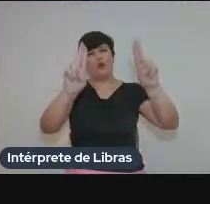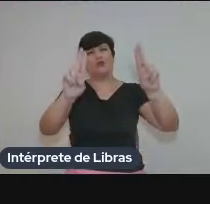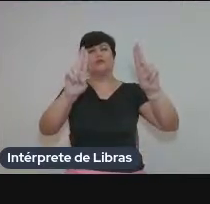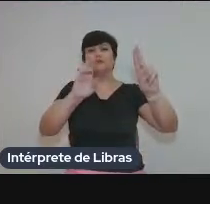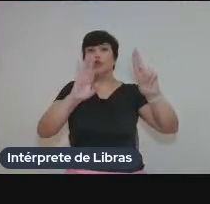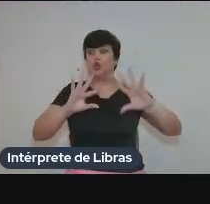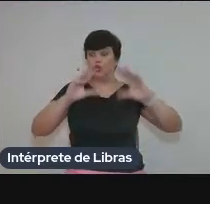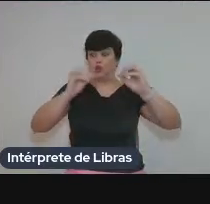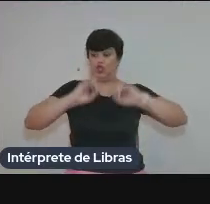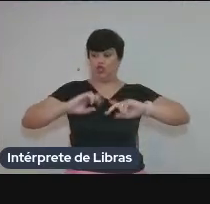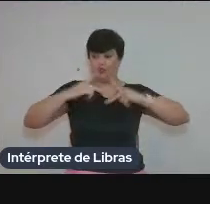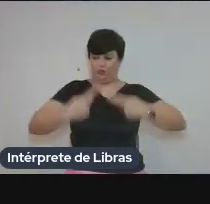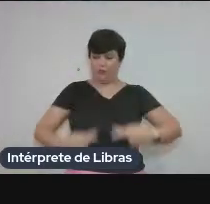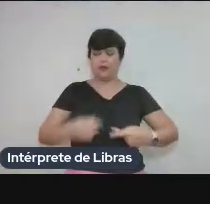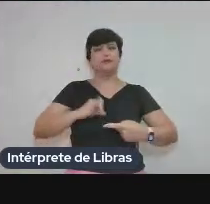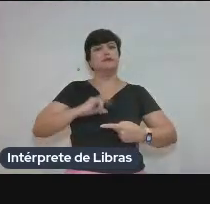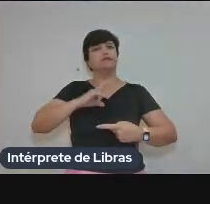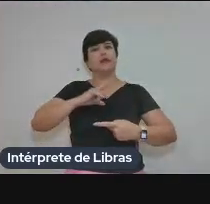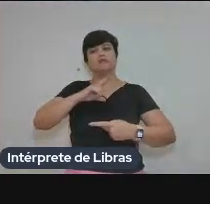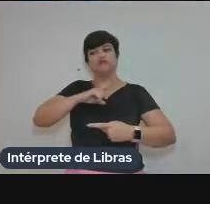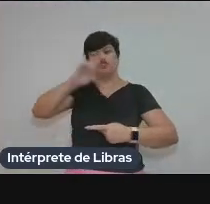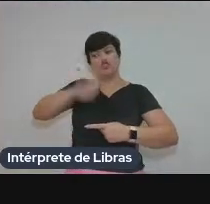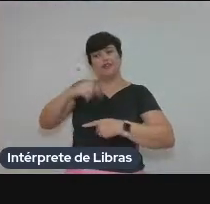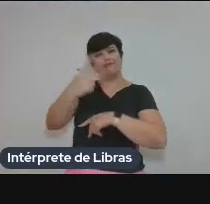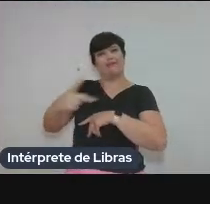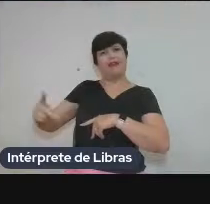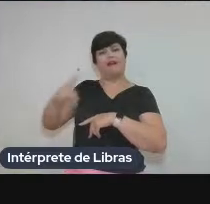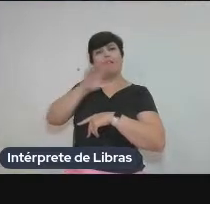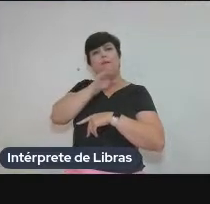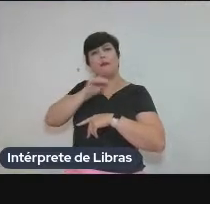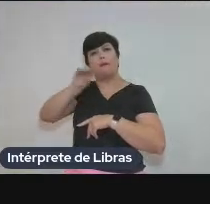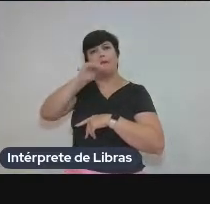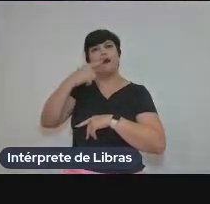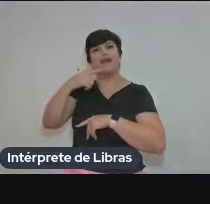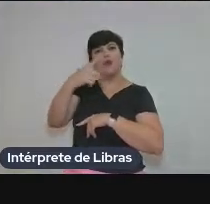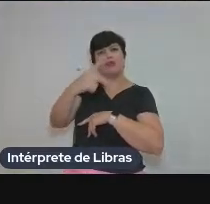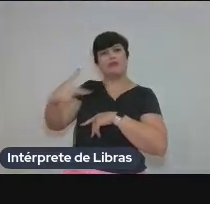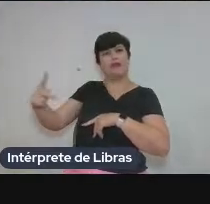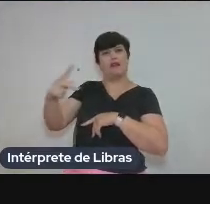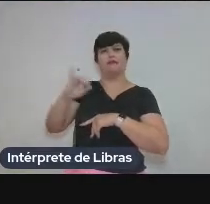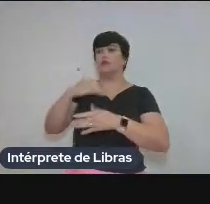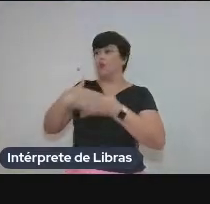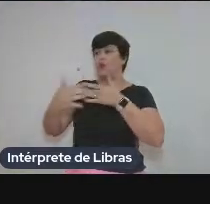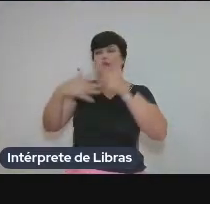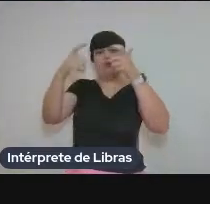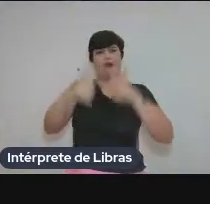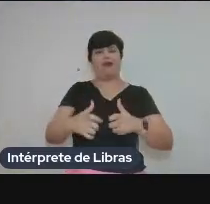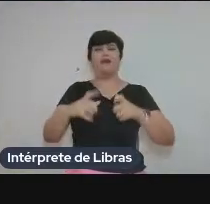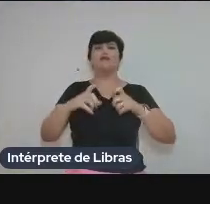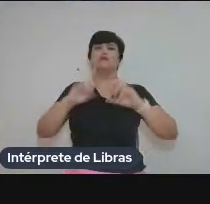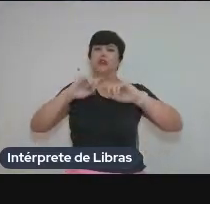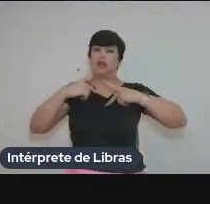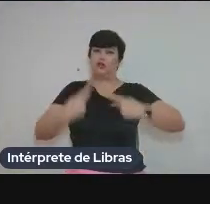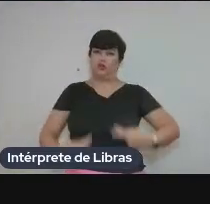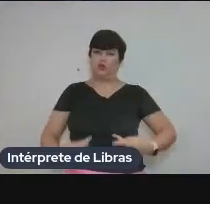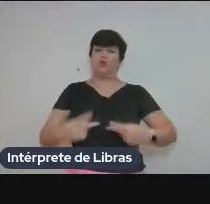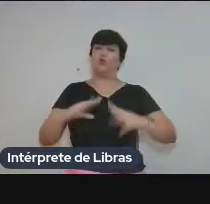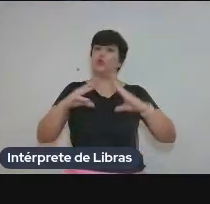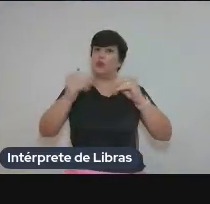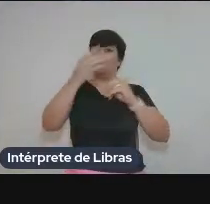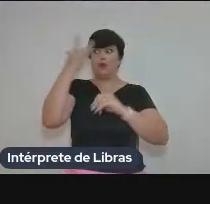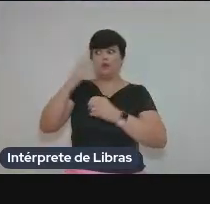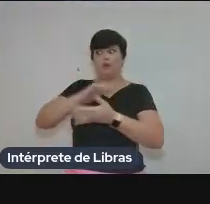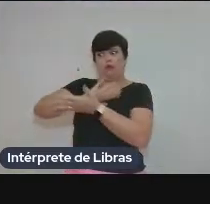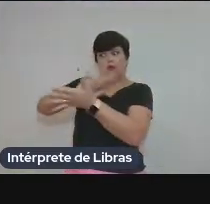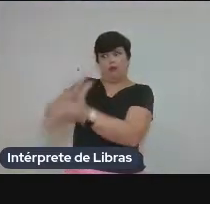pessoas têm direito a falar sua língua própria em instâncias privadas e públicas. A Declaração Universal dos Direitos Humanos, que fala que as pessoas não